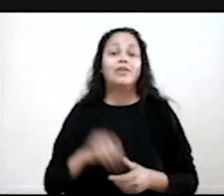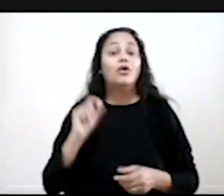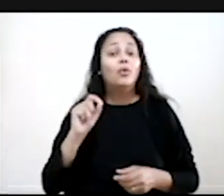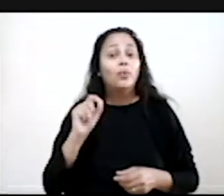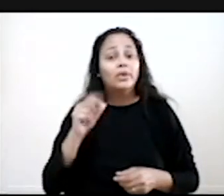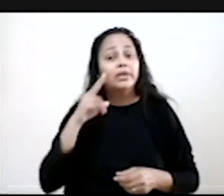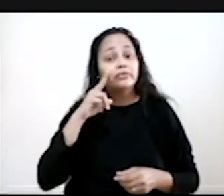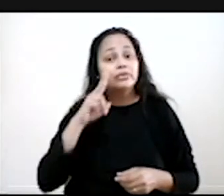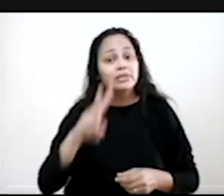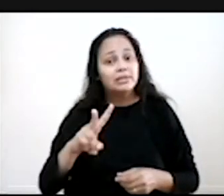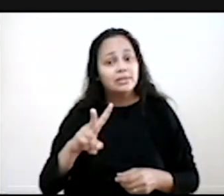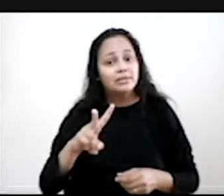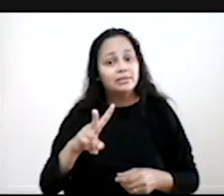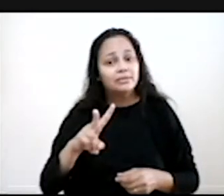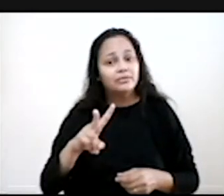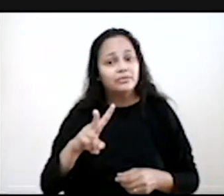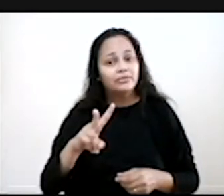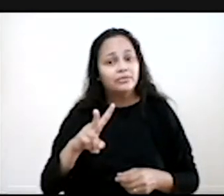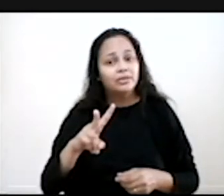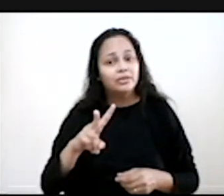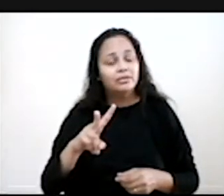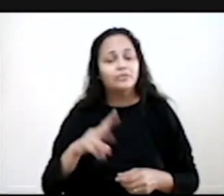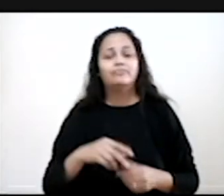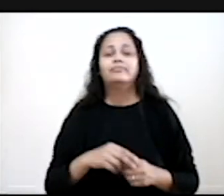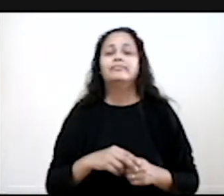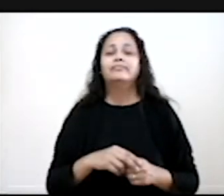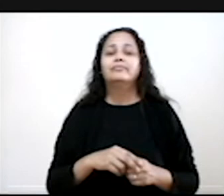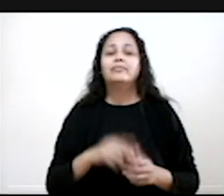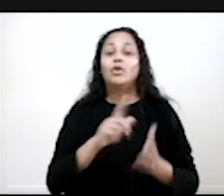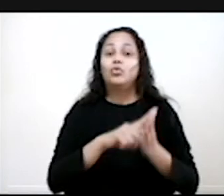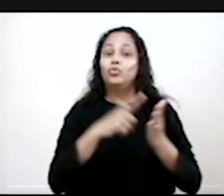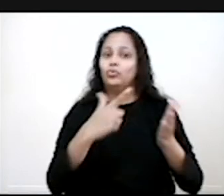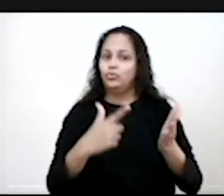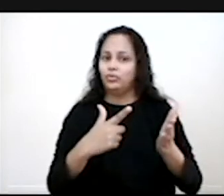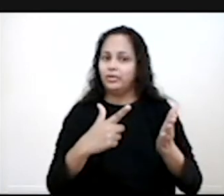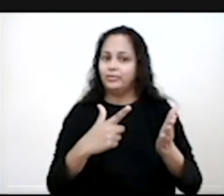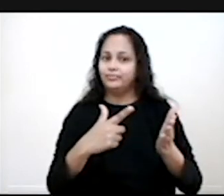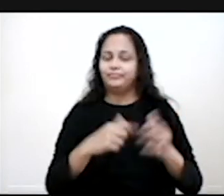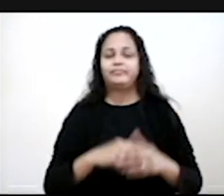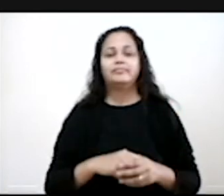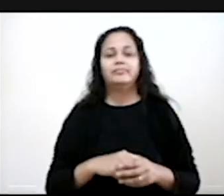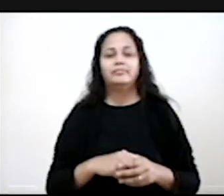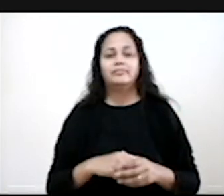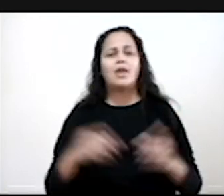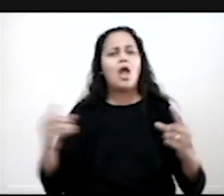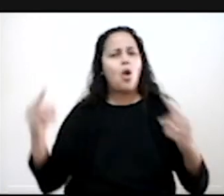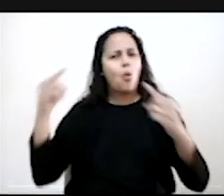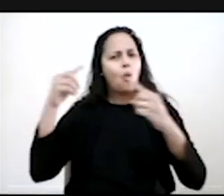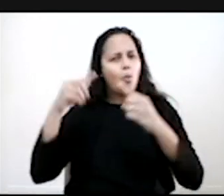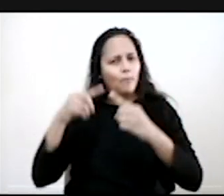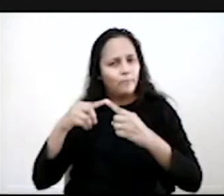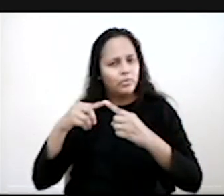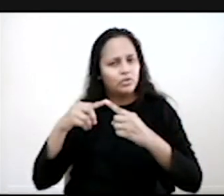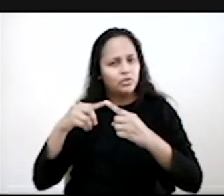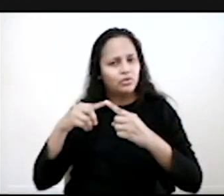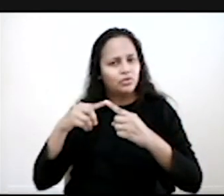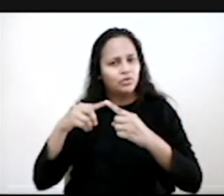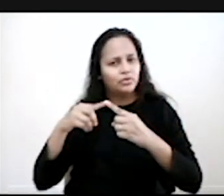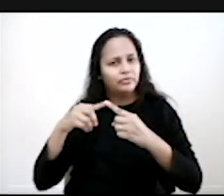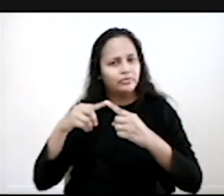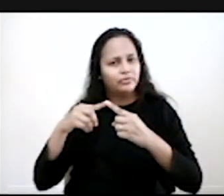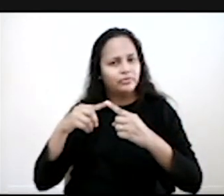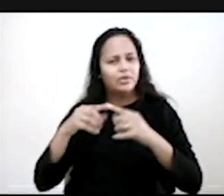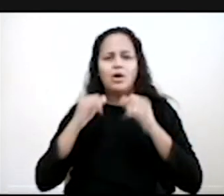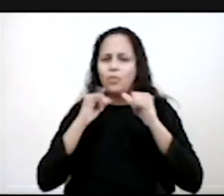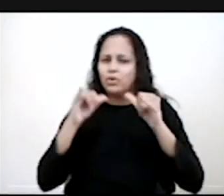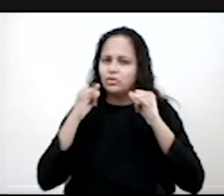O que vocês puderam notar sobre a linguagem jornalística, então? Ela é objetiva, ela vai